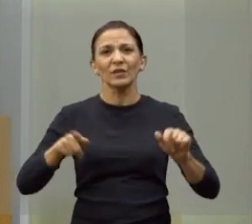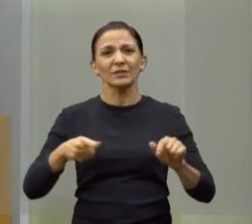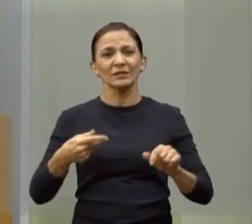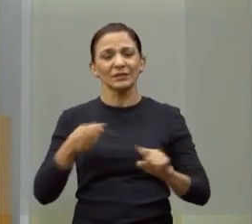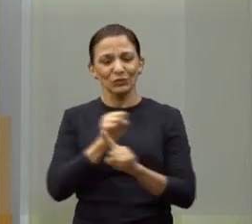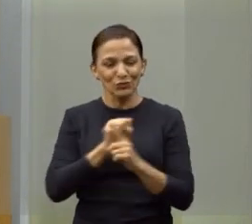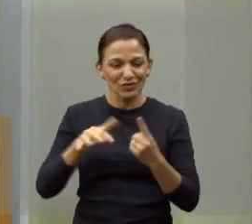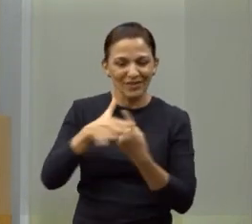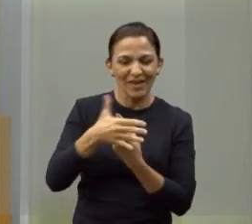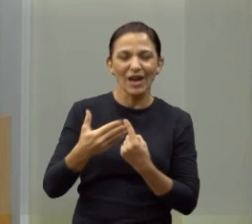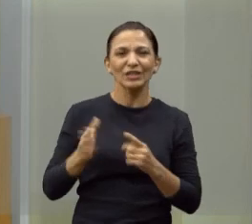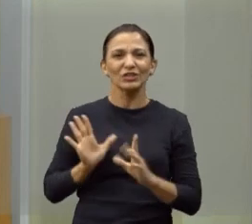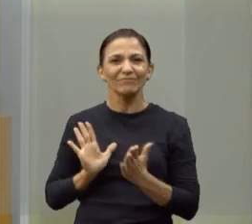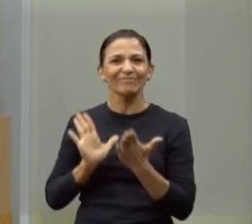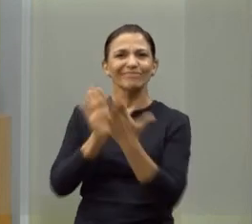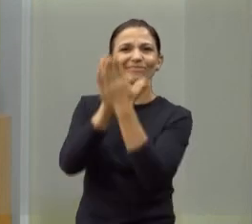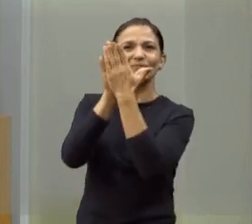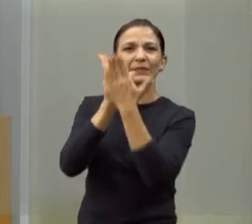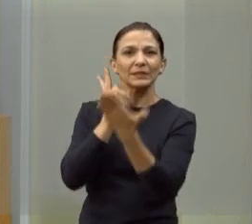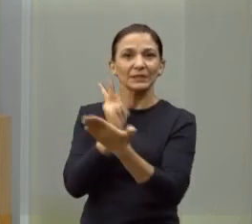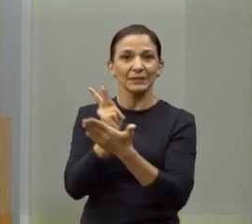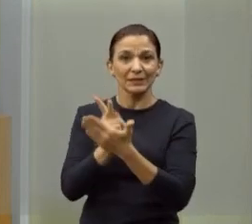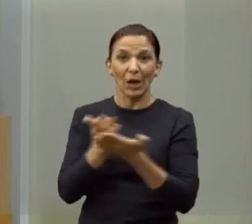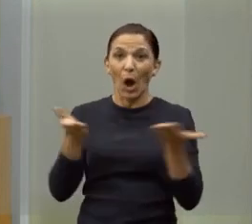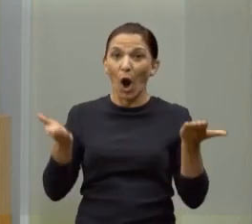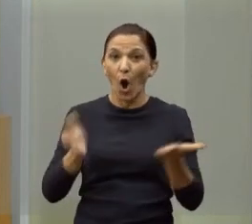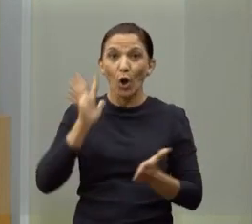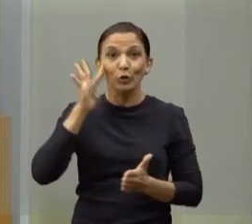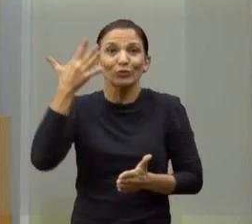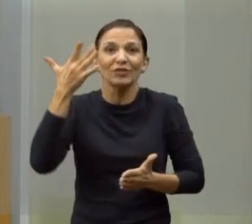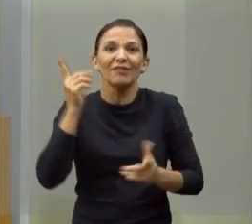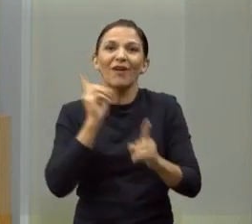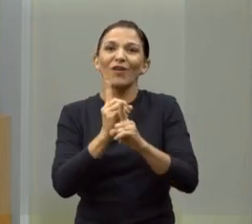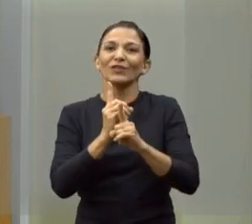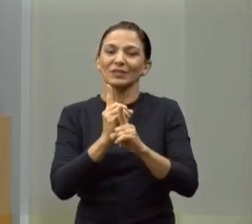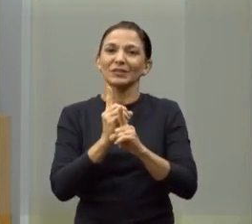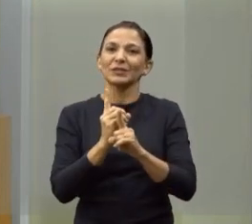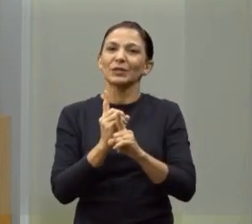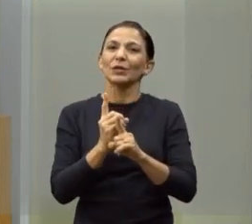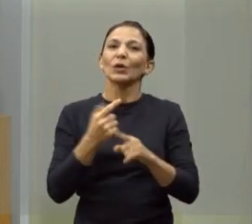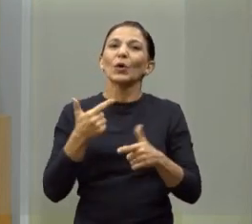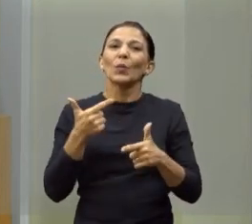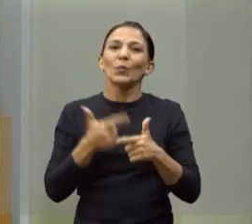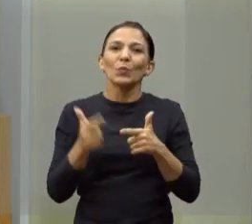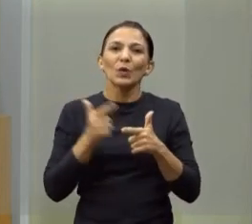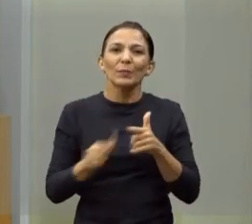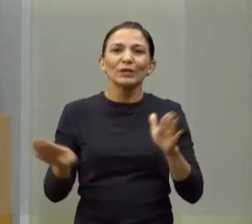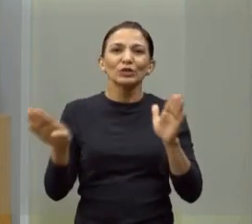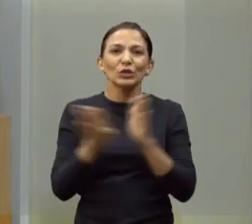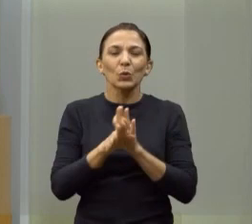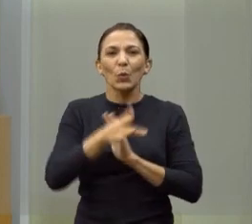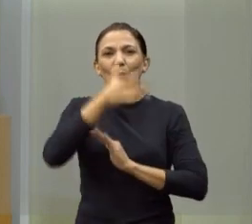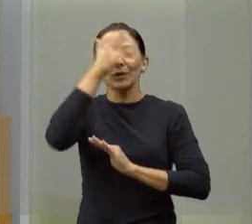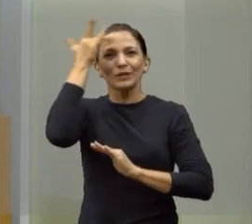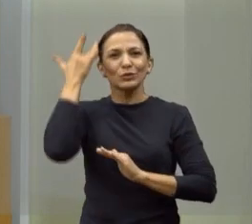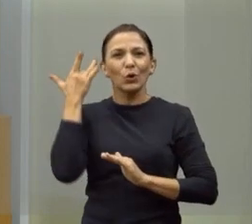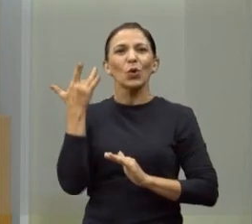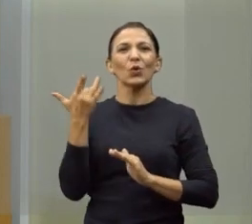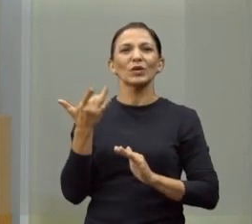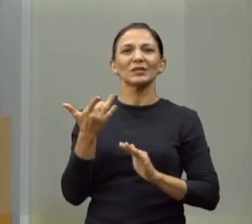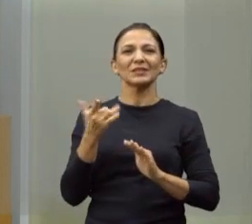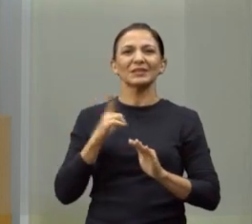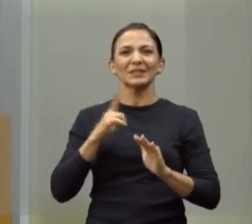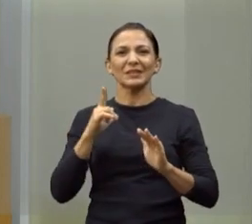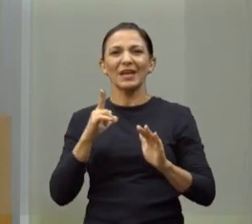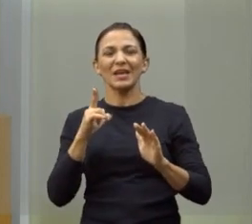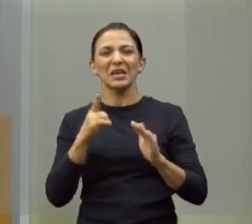sociedade. Quem sabe agora não venha uma solução, porque a problemática chegou no umbigo dos privilegiados. Então, quando chega